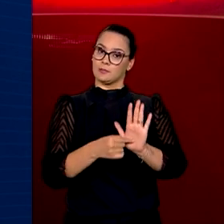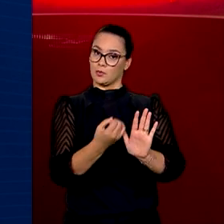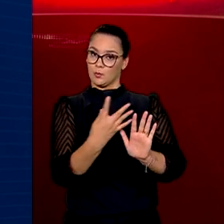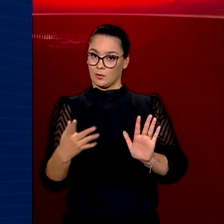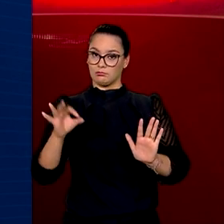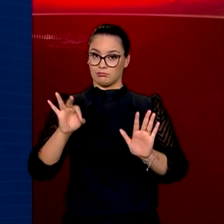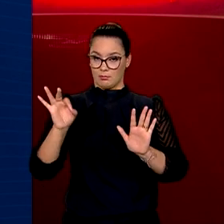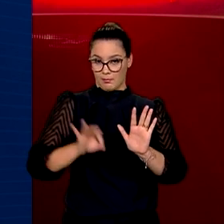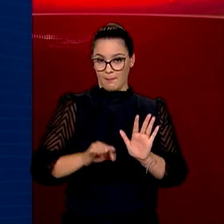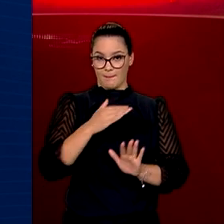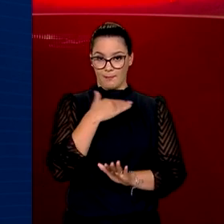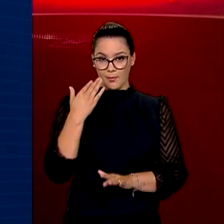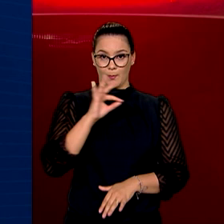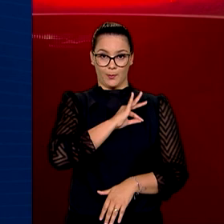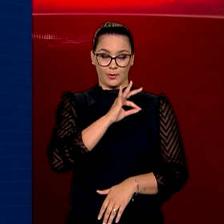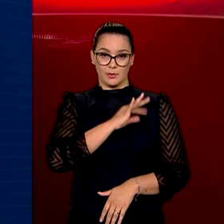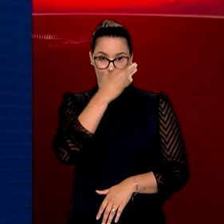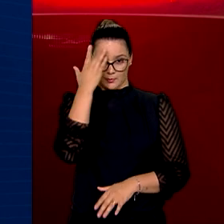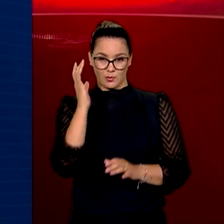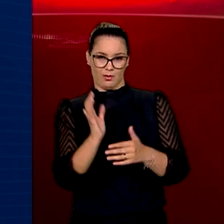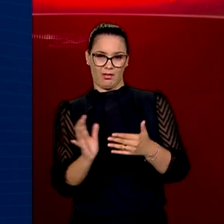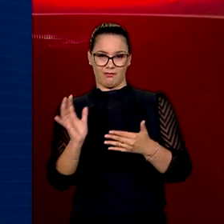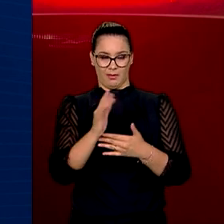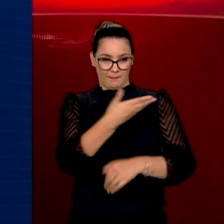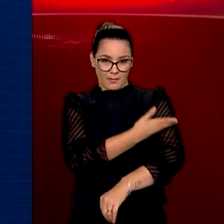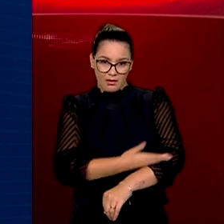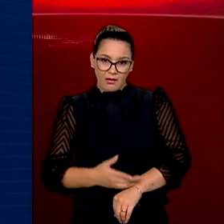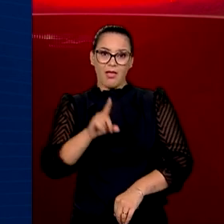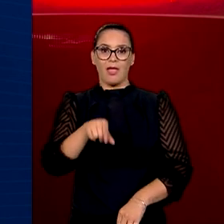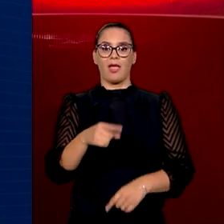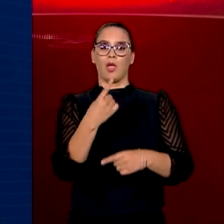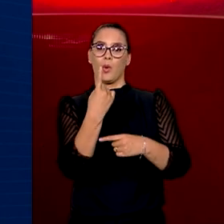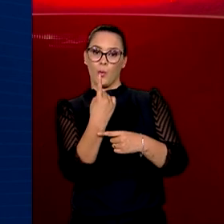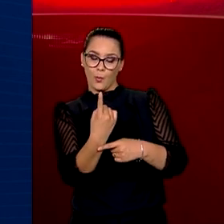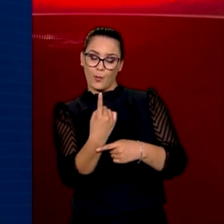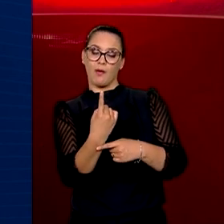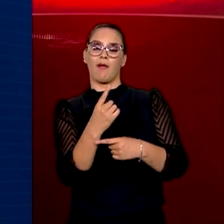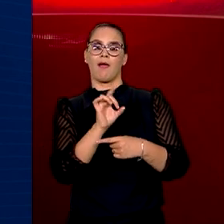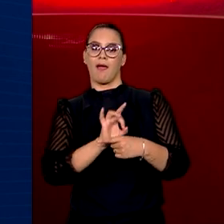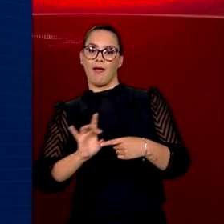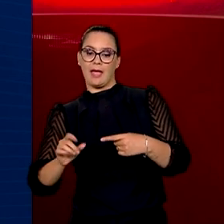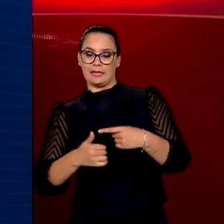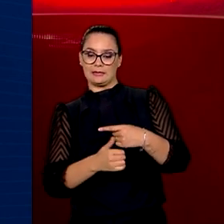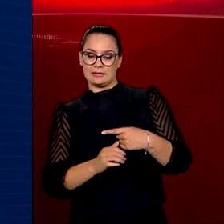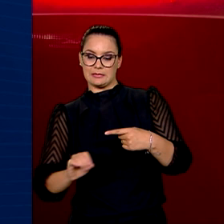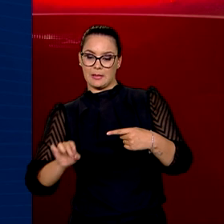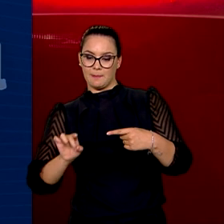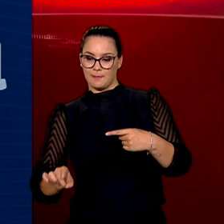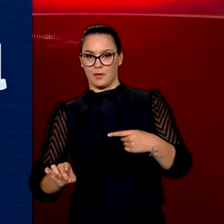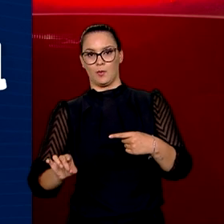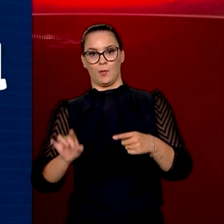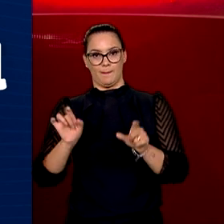letalidade policial para pessoas classificadas como brancas é de uma fatalidade a cada 100 mil habitantes,